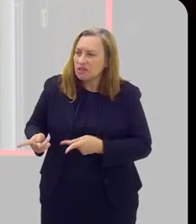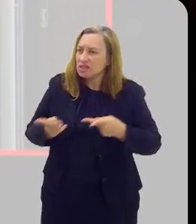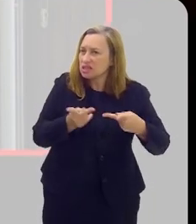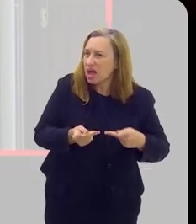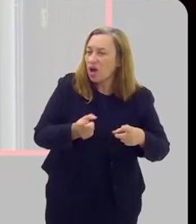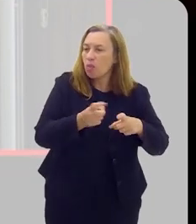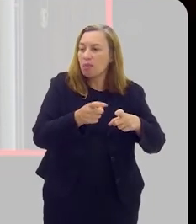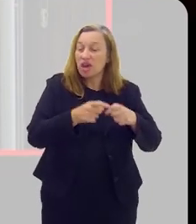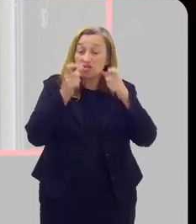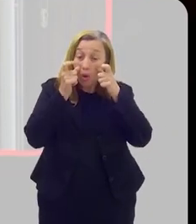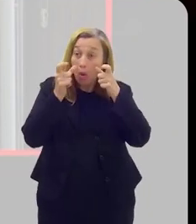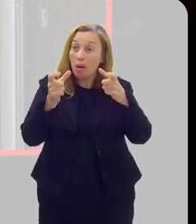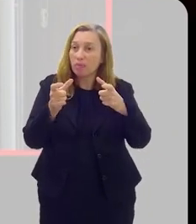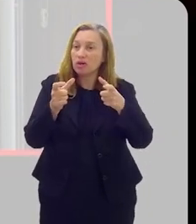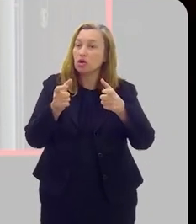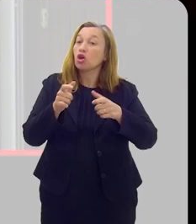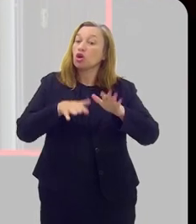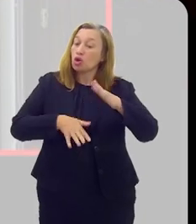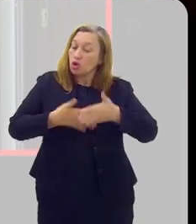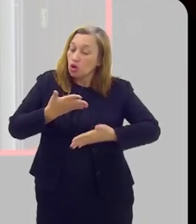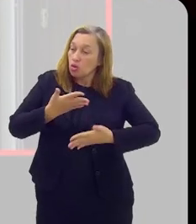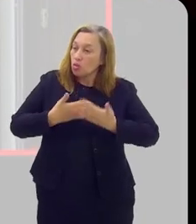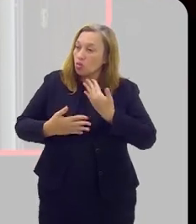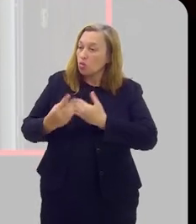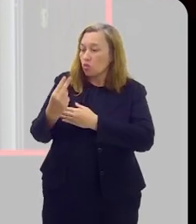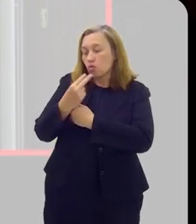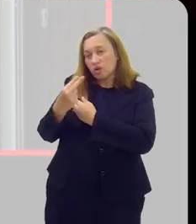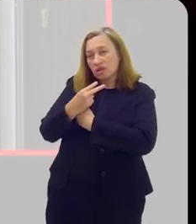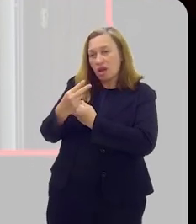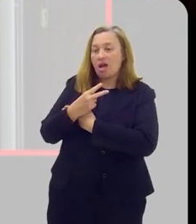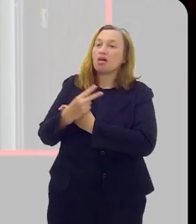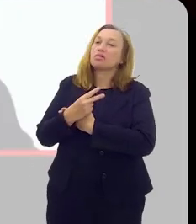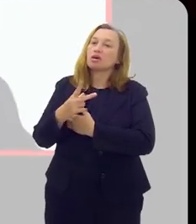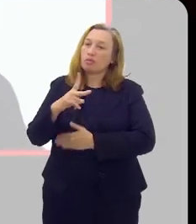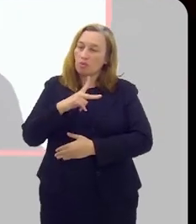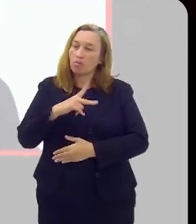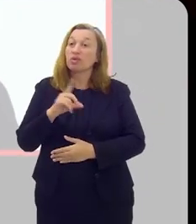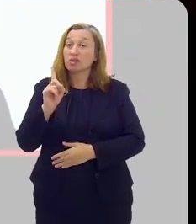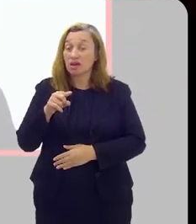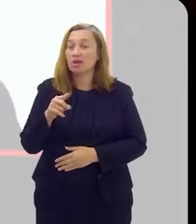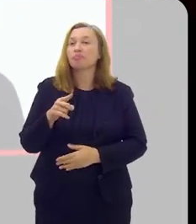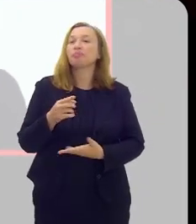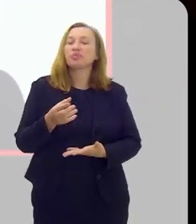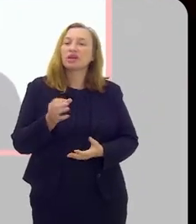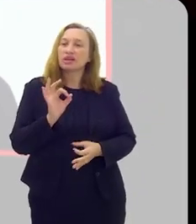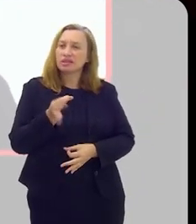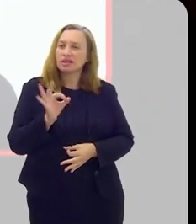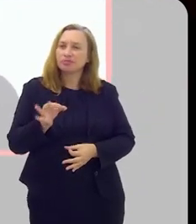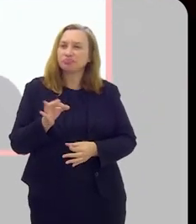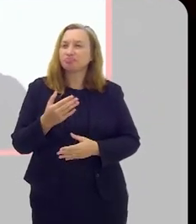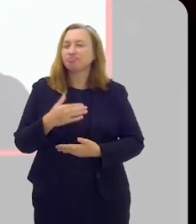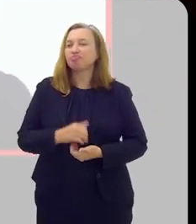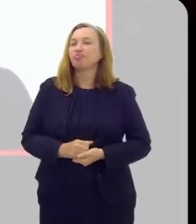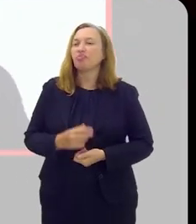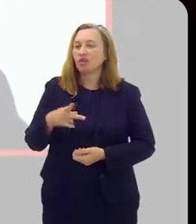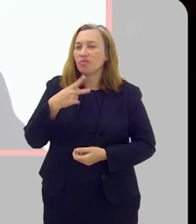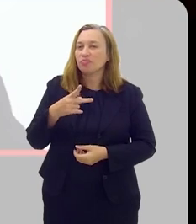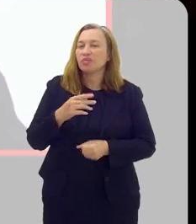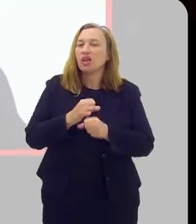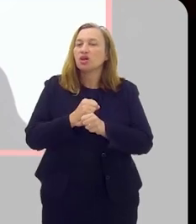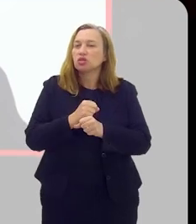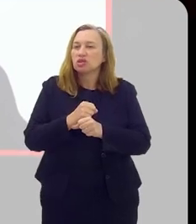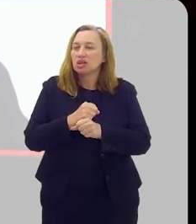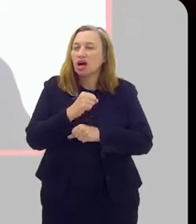já deixa ele mais alerta e cuidadoso com a própria saúde, né? Exatamente, a gente acaba recomendando